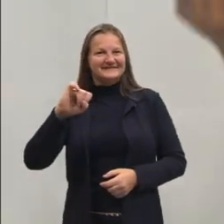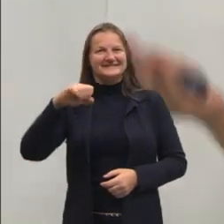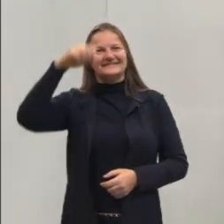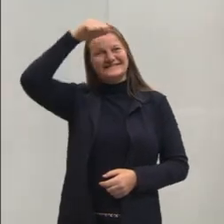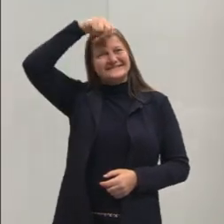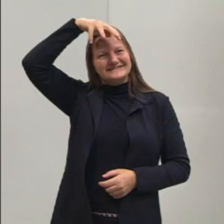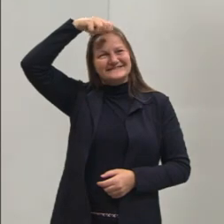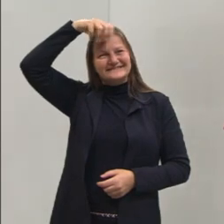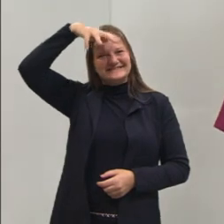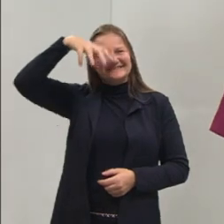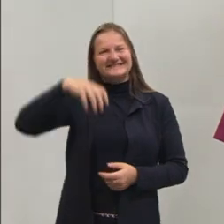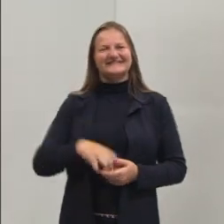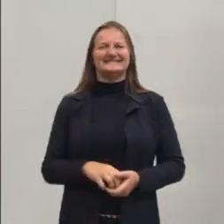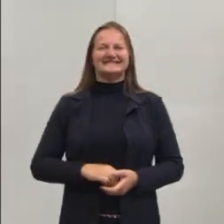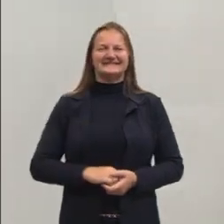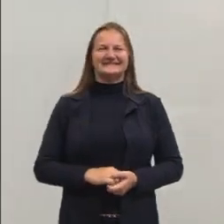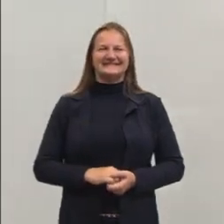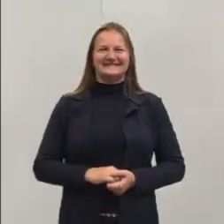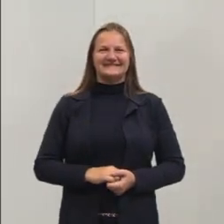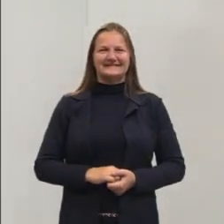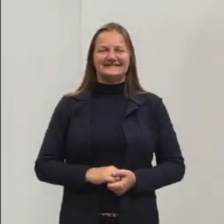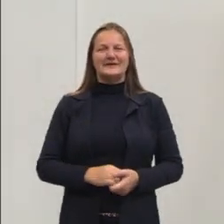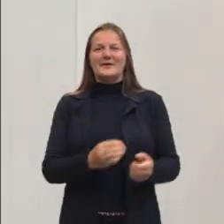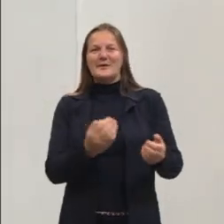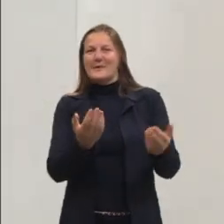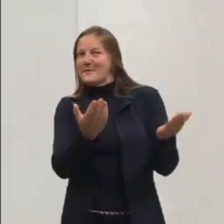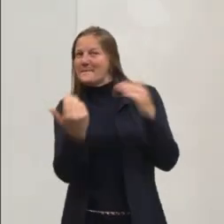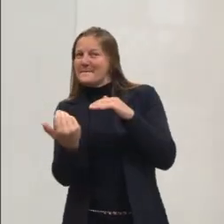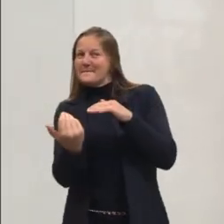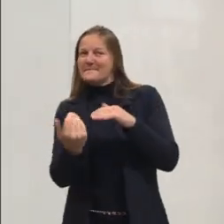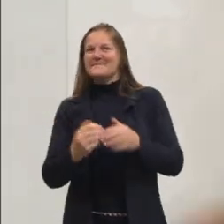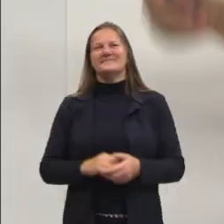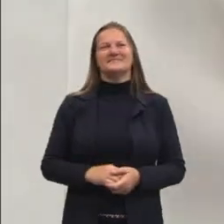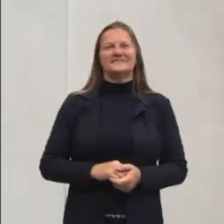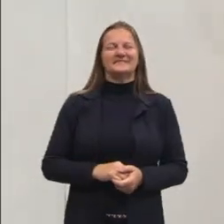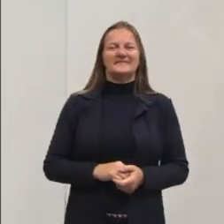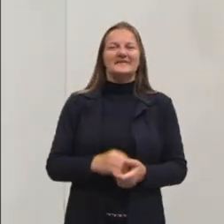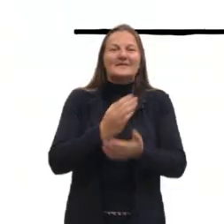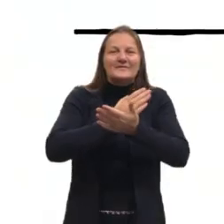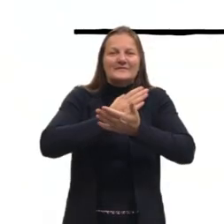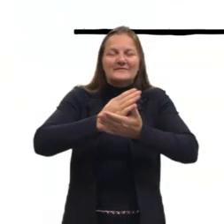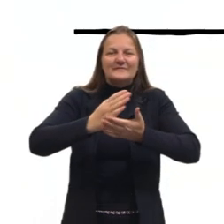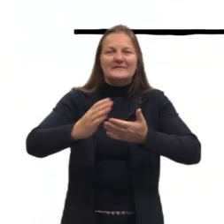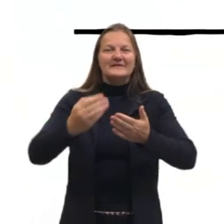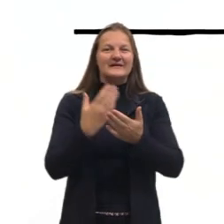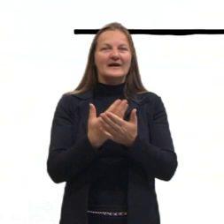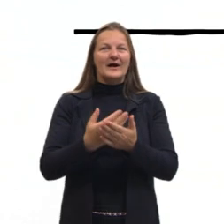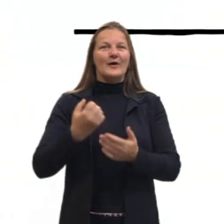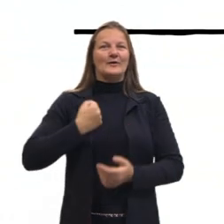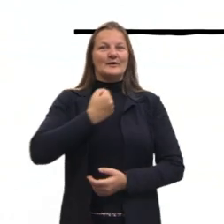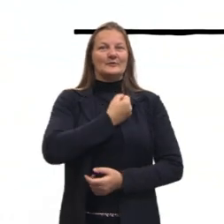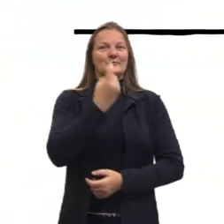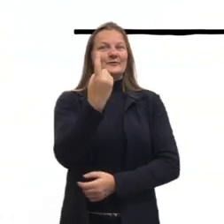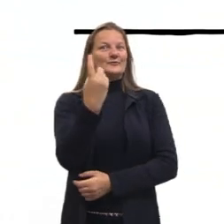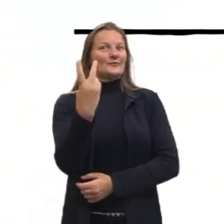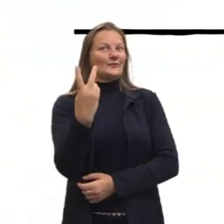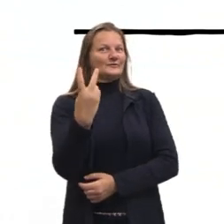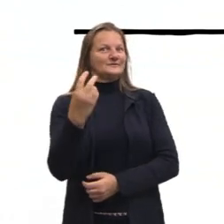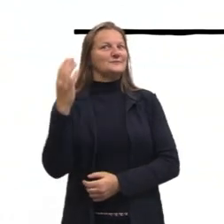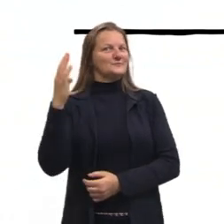e professora Suzana. Se embora então, gente, vamos lá com aula de número 12.